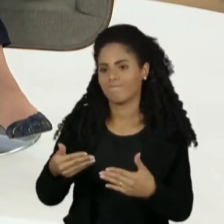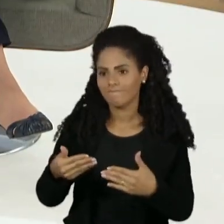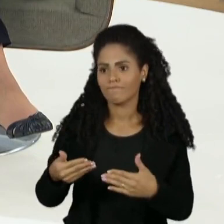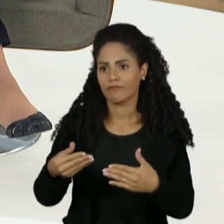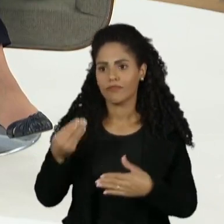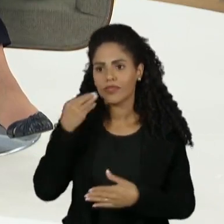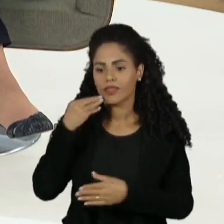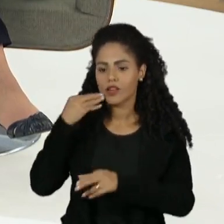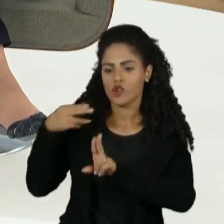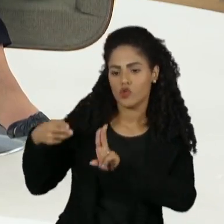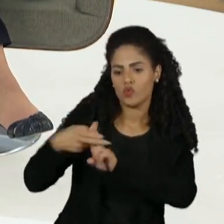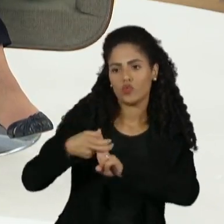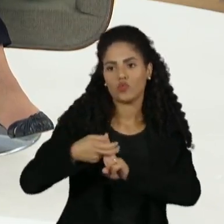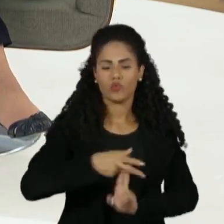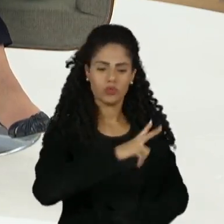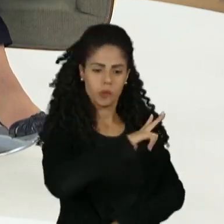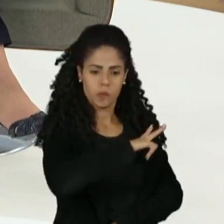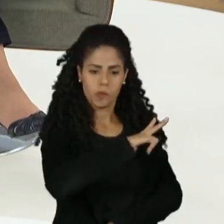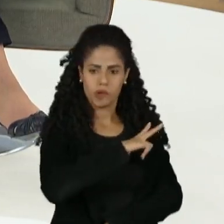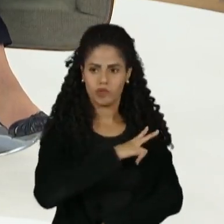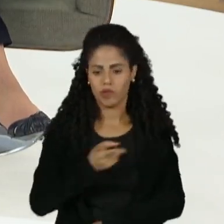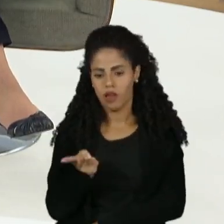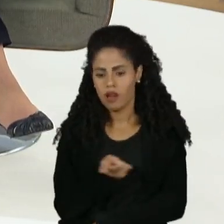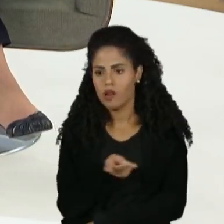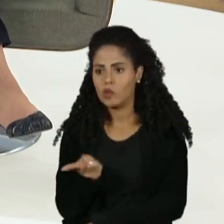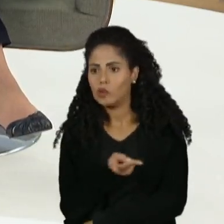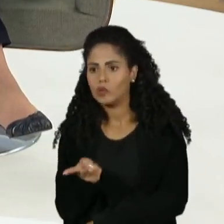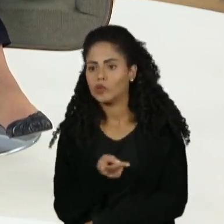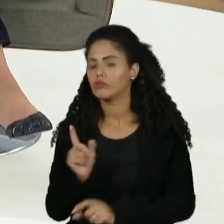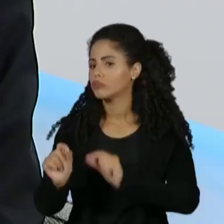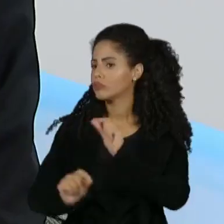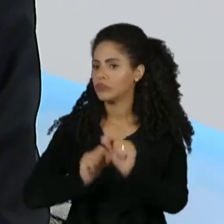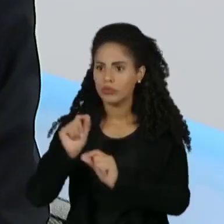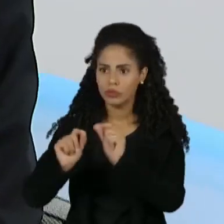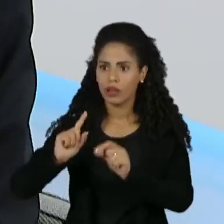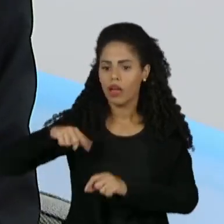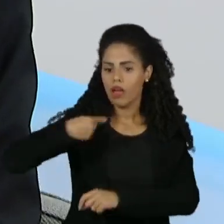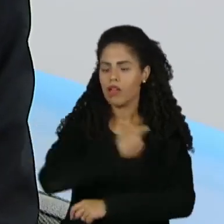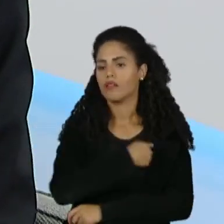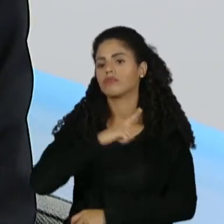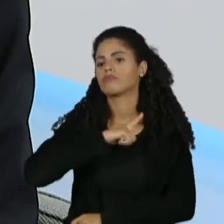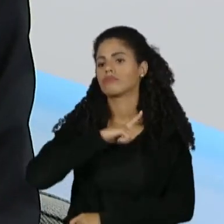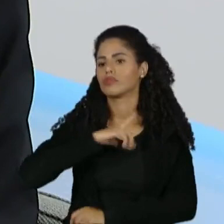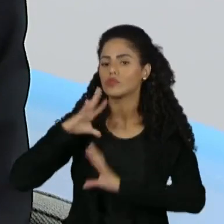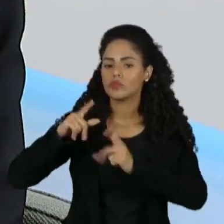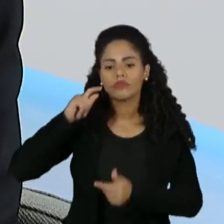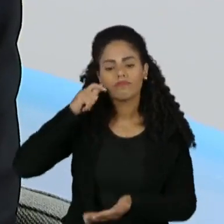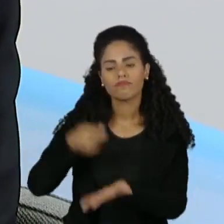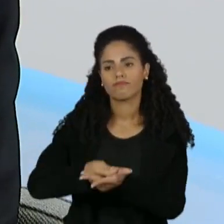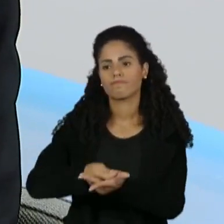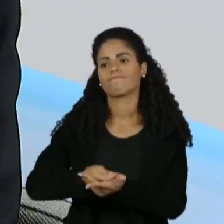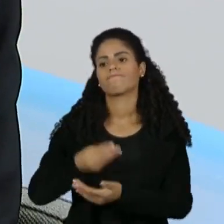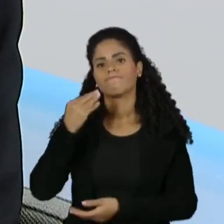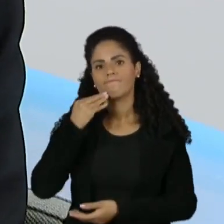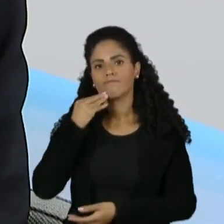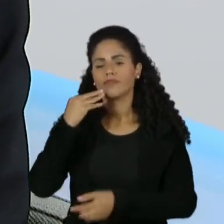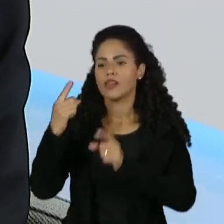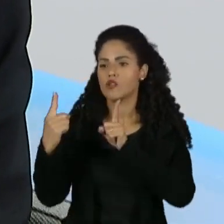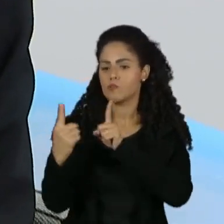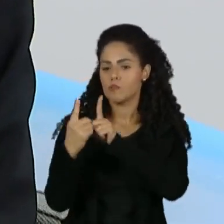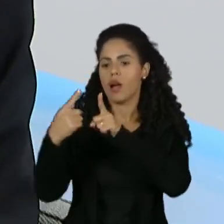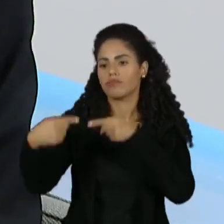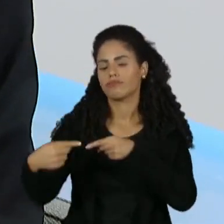o Sistema Único de Saúde e o Sistema Suplementar, nós temos toda a obrigação de enfrentar de frente,